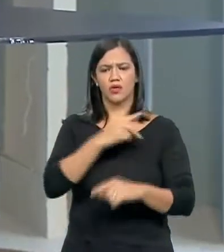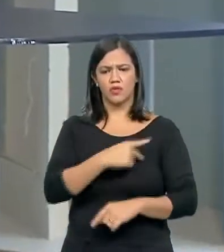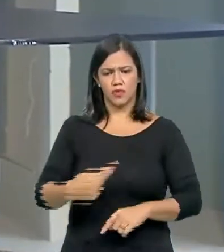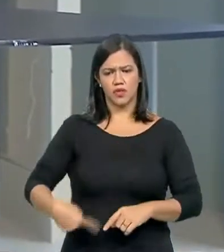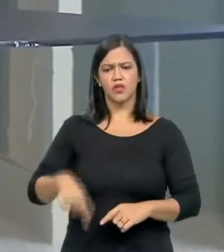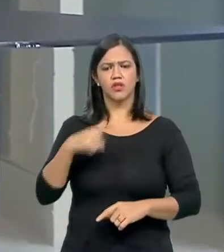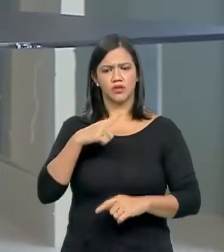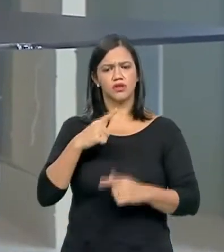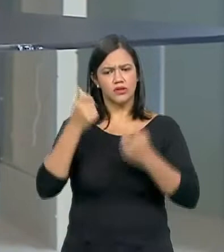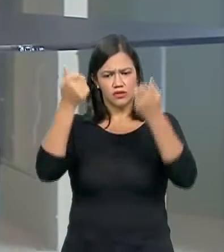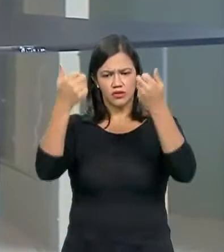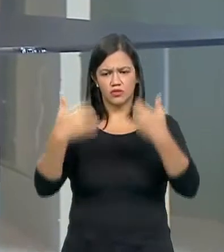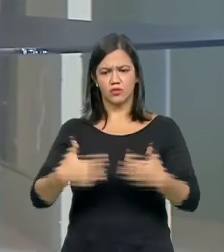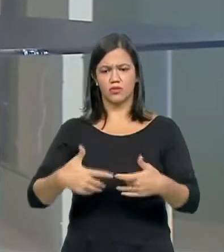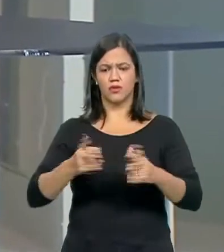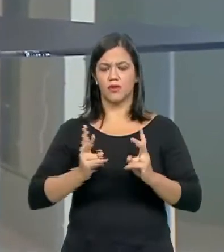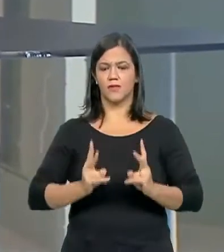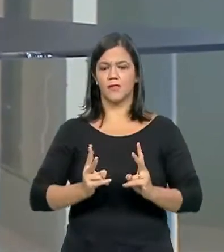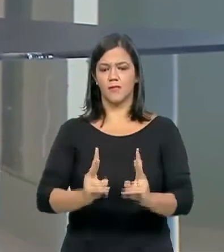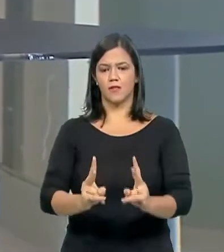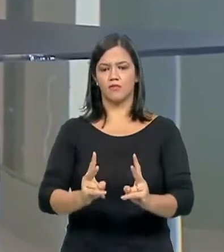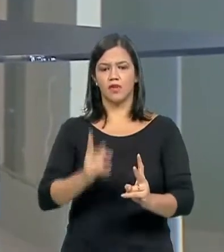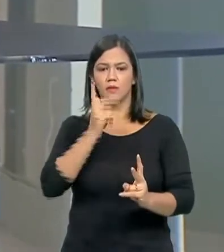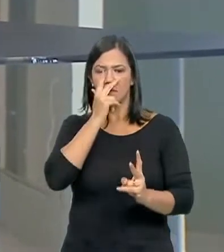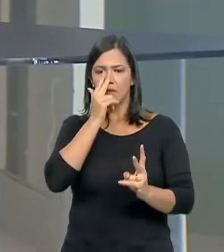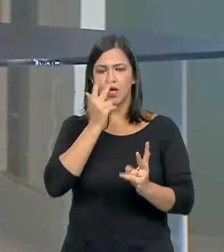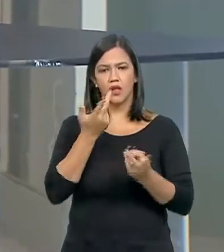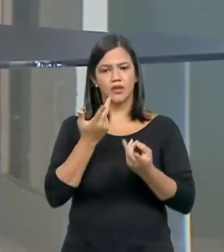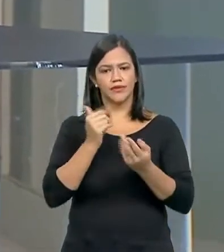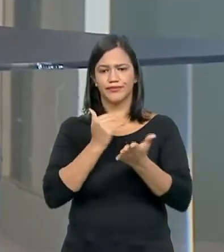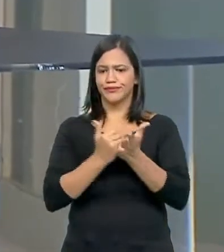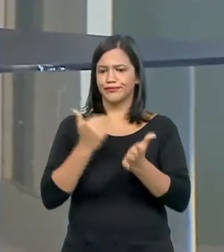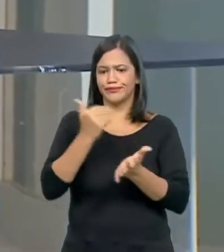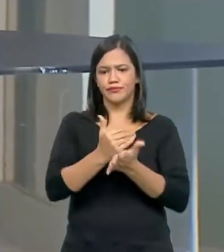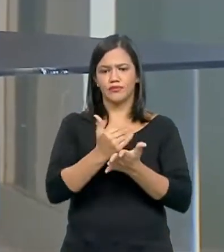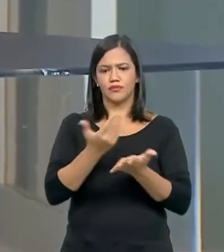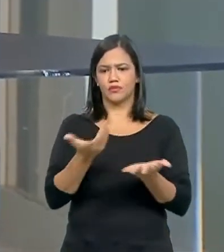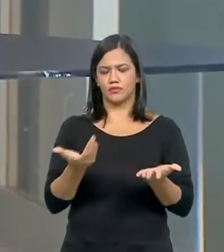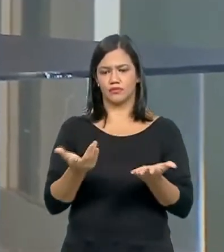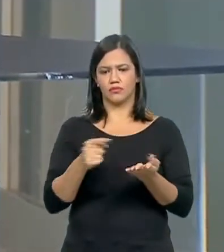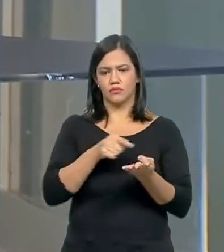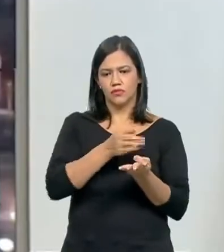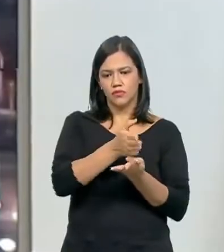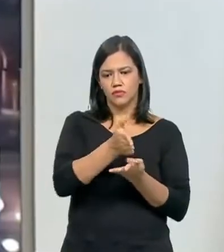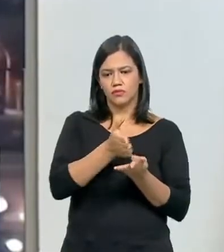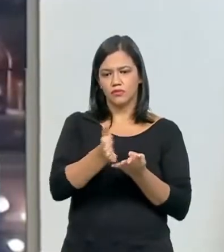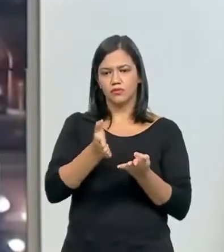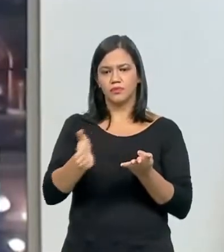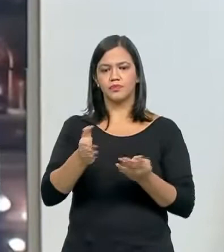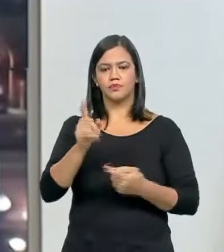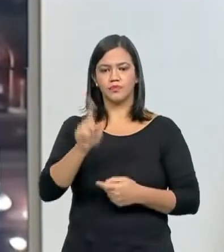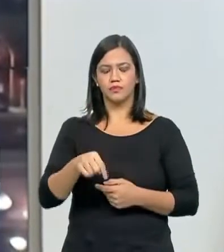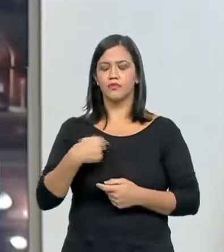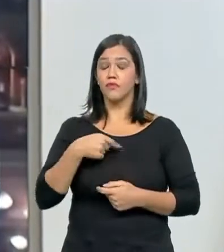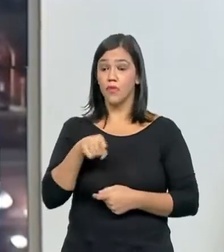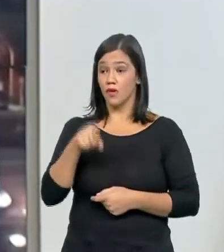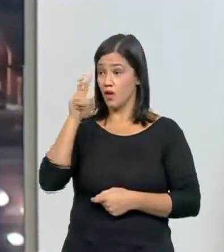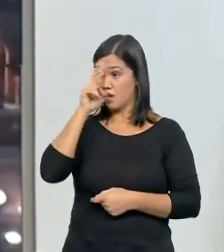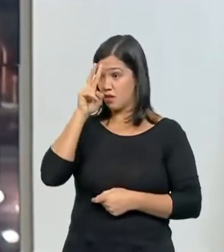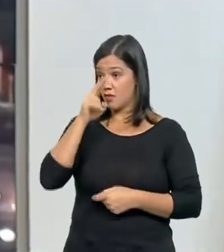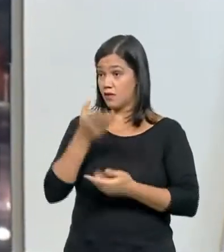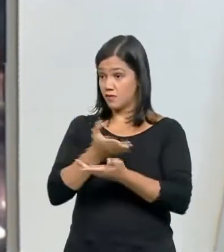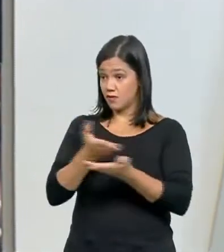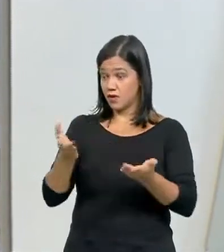propriedade. Aí é sair totalmente fora das quatro linhas. Respondido. Então, eu quero lembrar a todos que estão nos